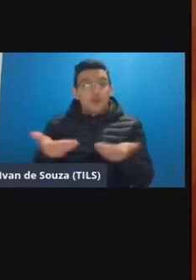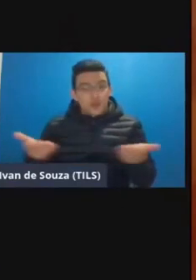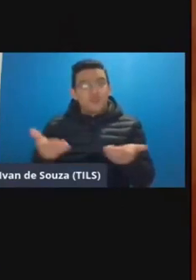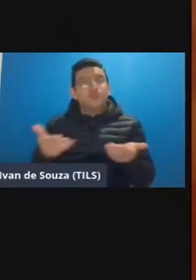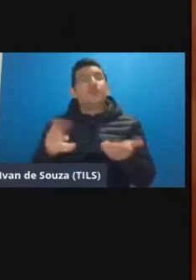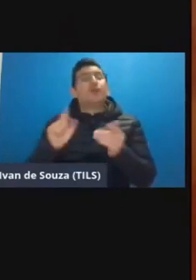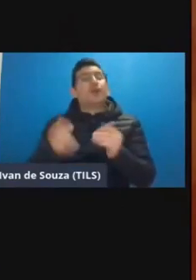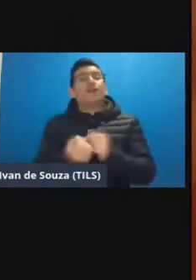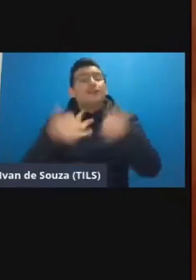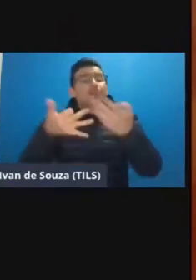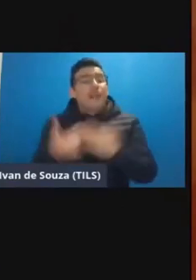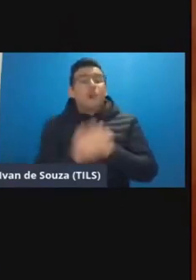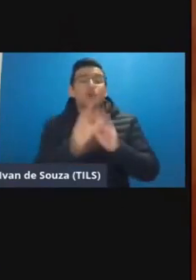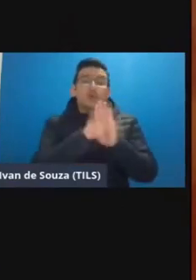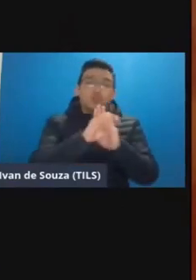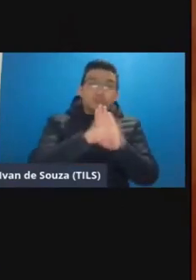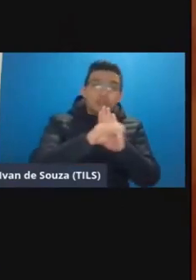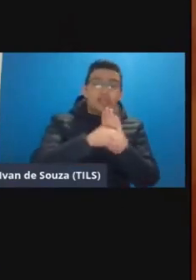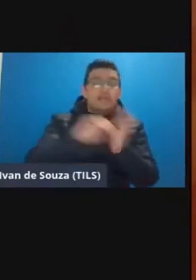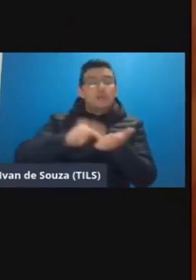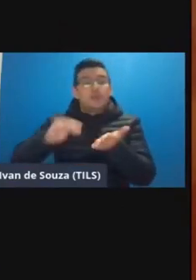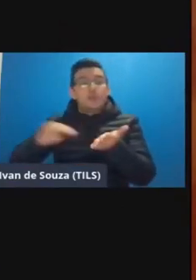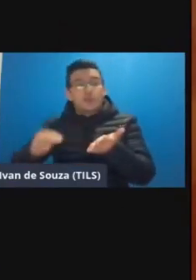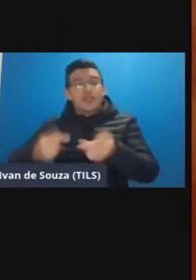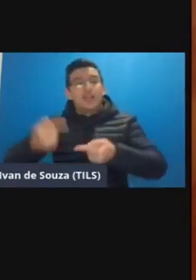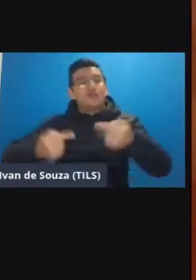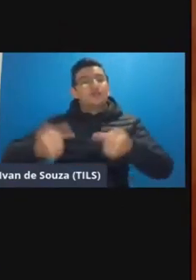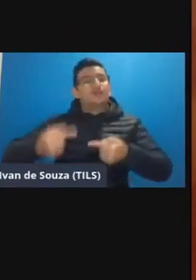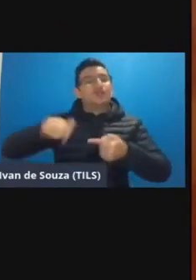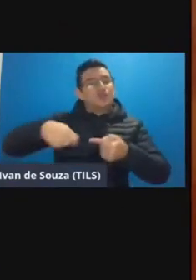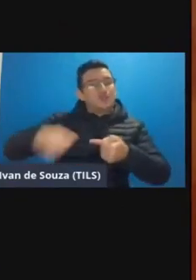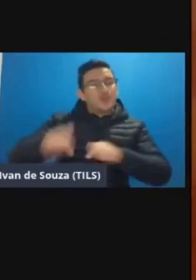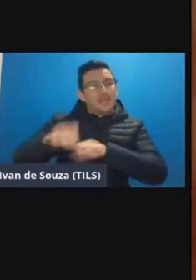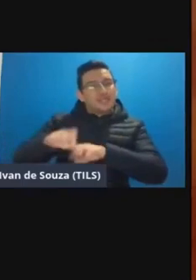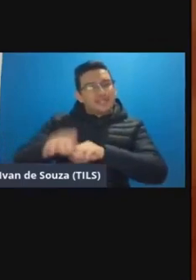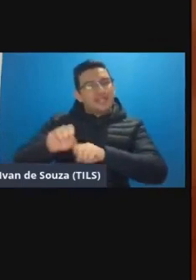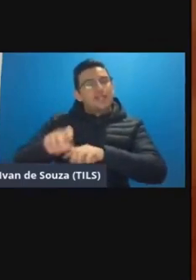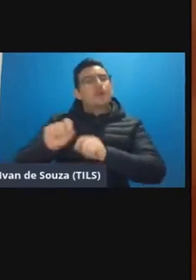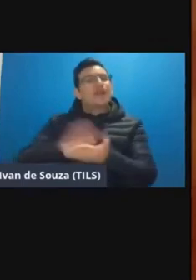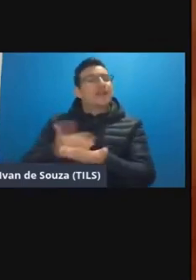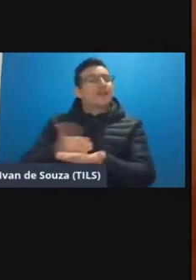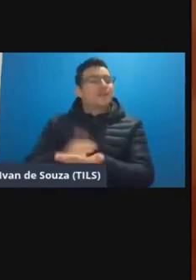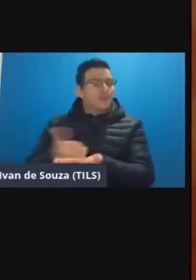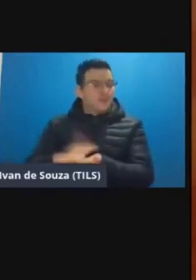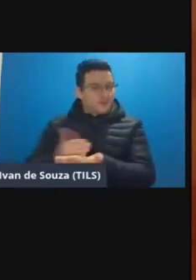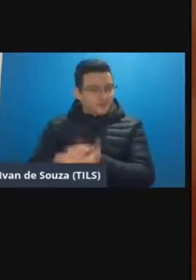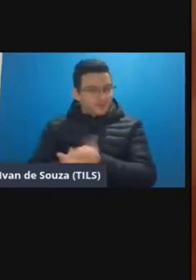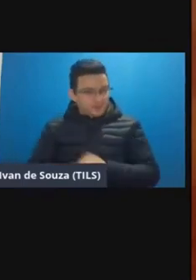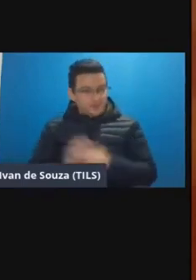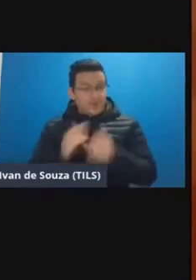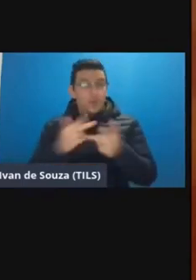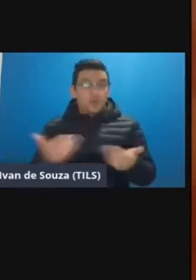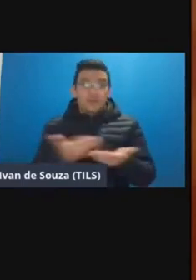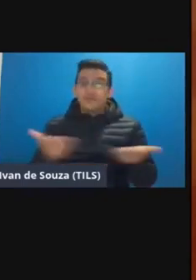conceitos metodologias discutindo um pouquinho sobre o ensino híbrido tá é uma das coisas